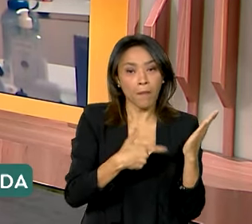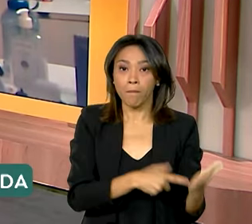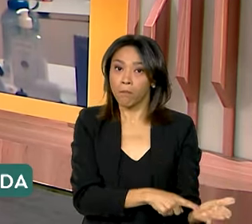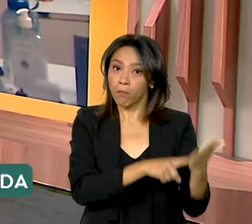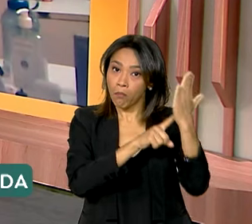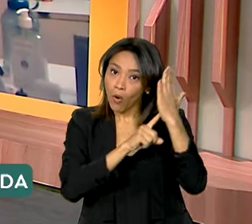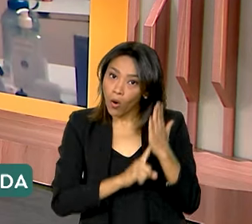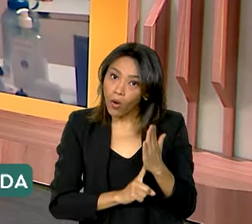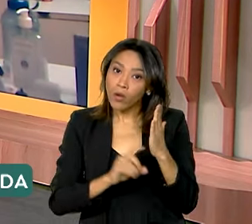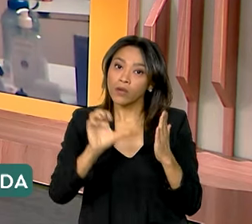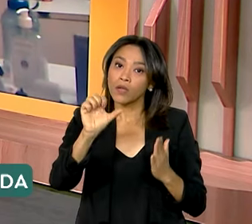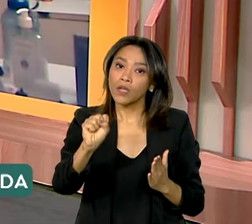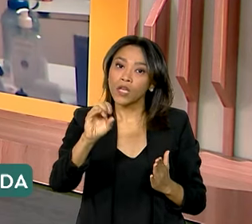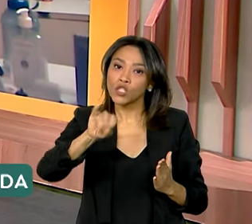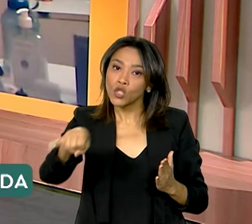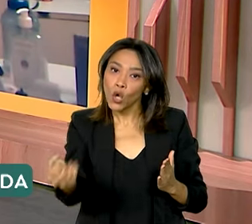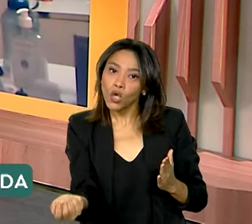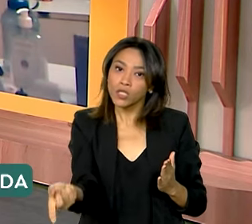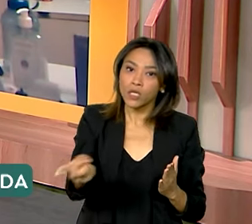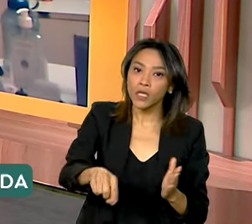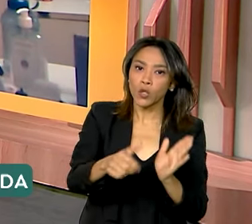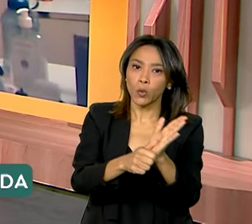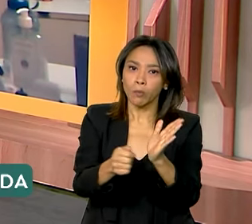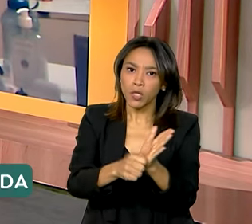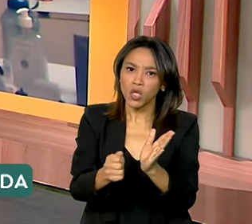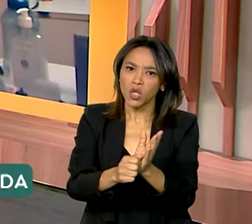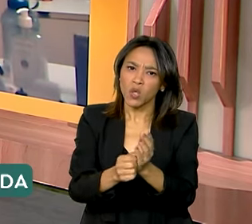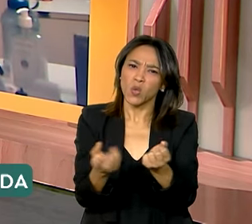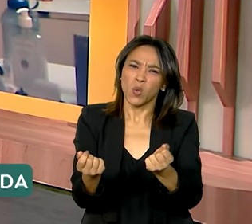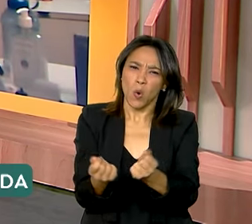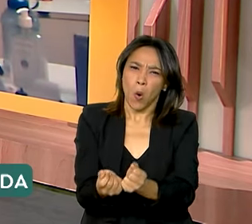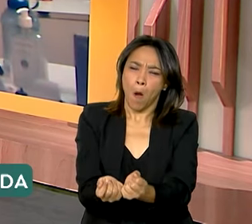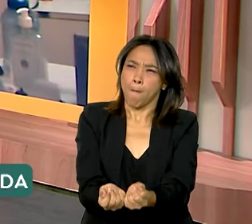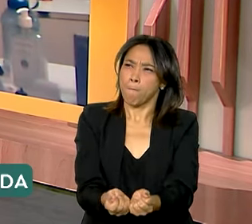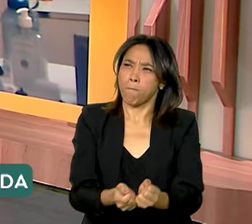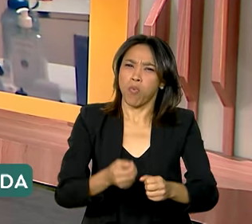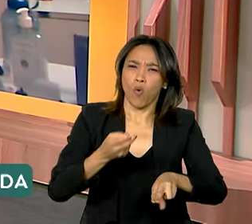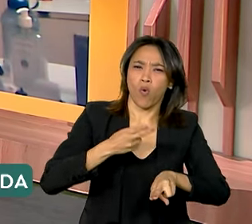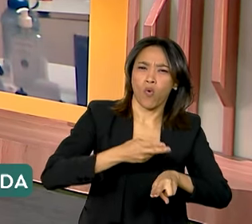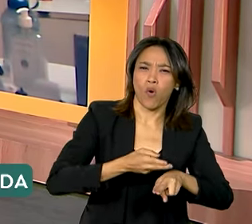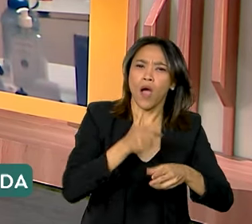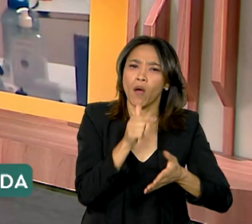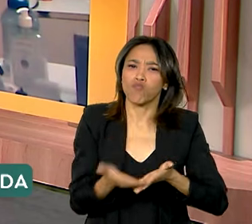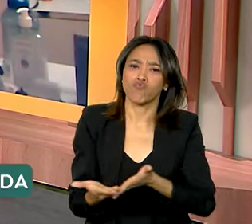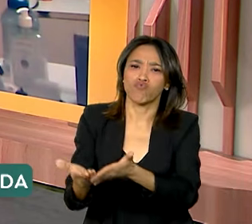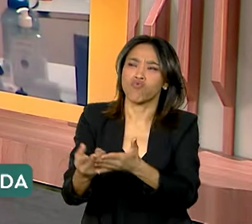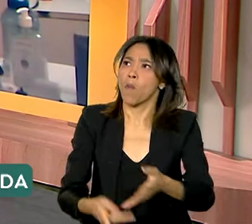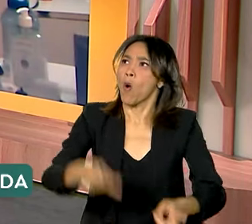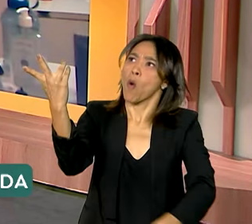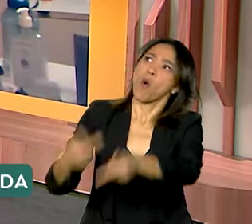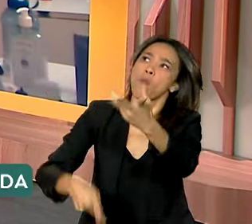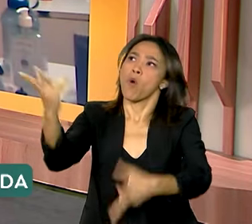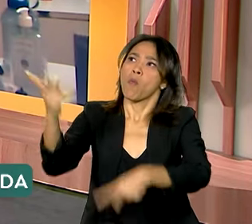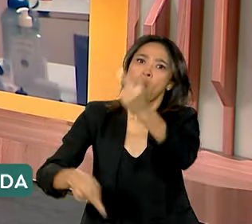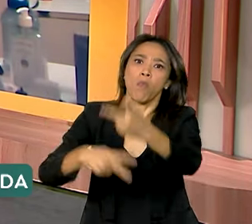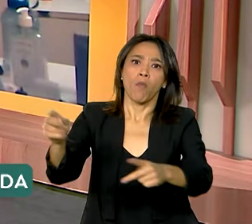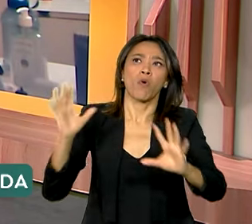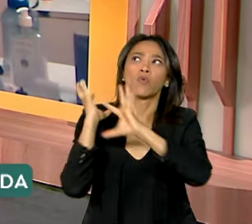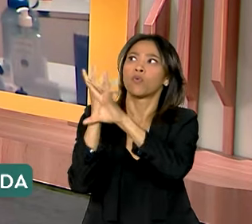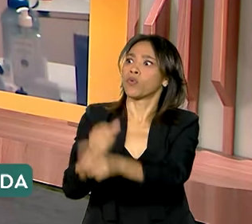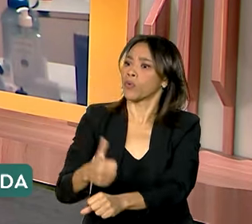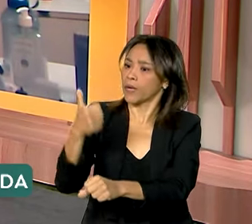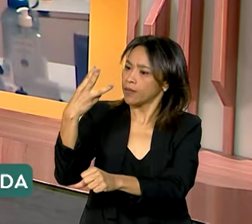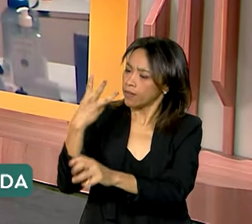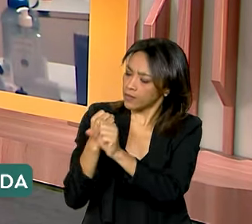soja e milho transportado por hidrovias cresceu mais de 780% nos últimos 13 anos, é